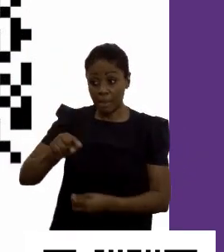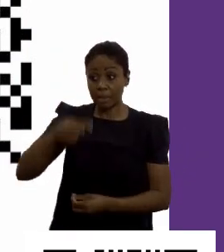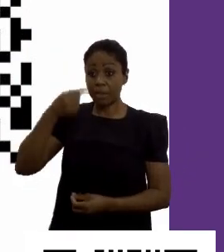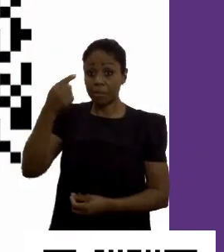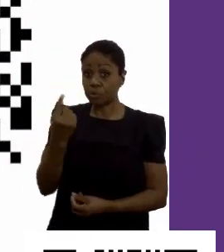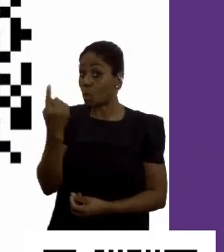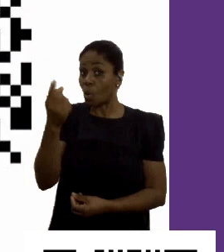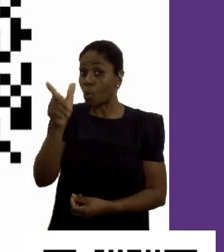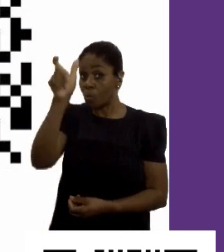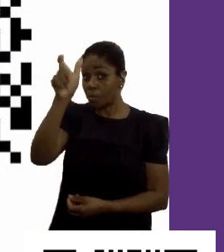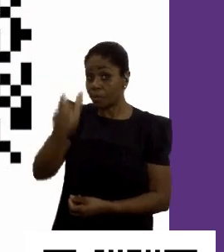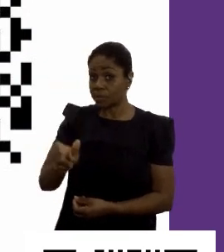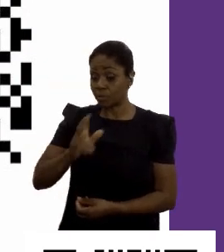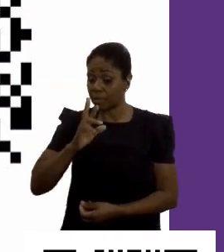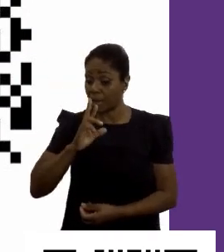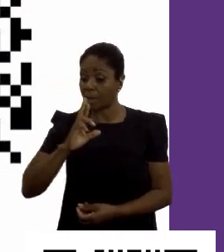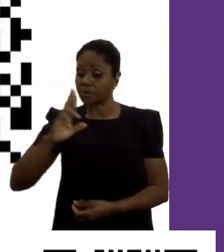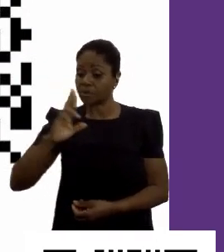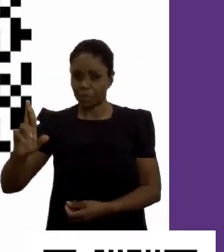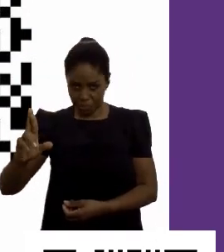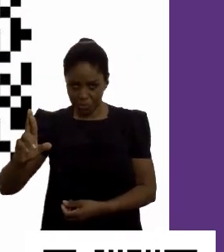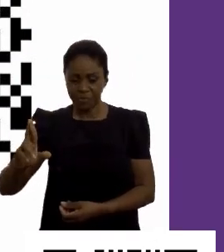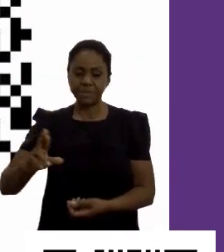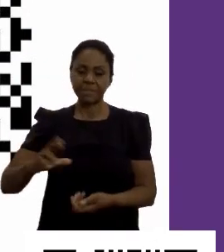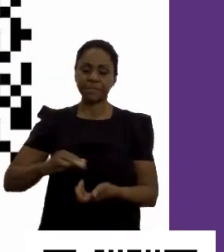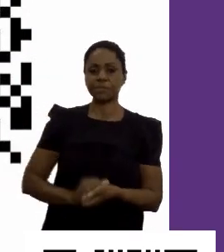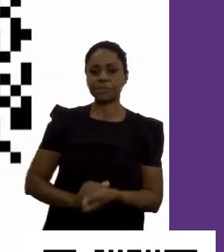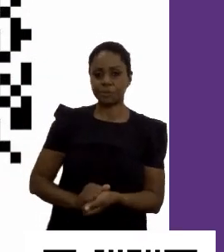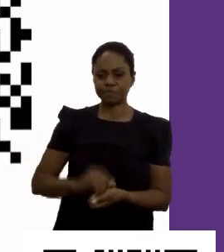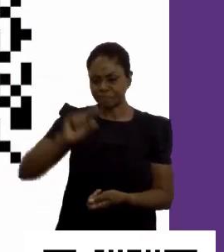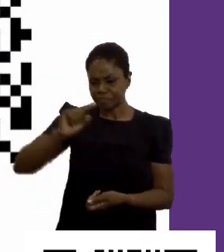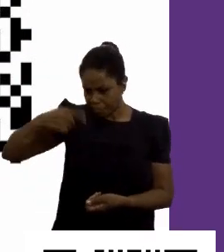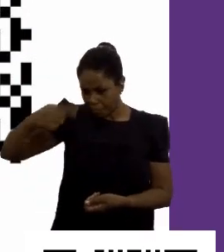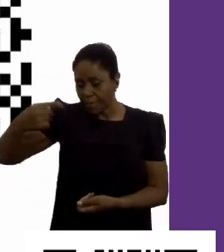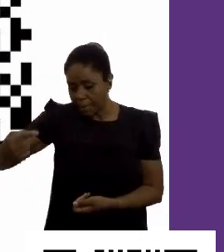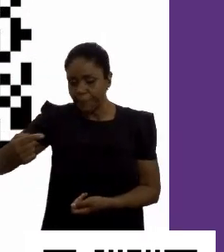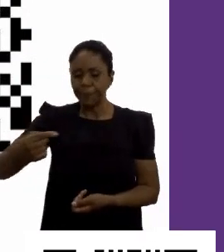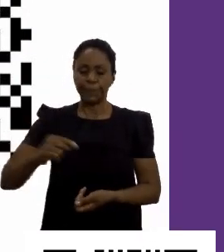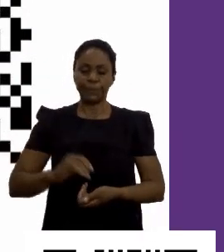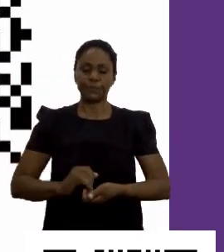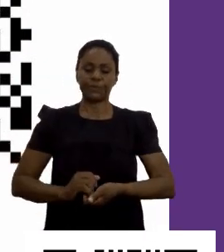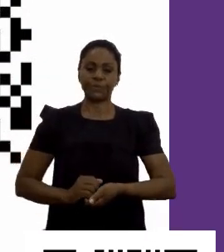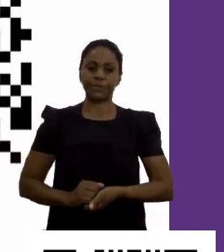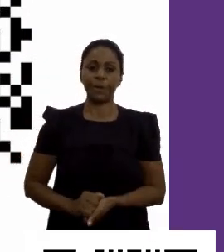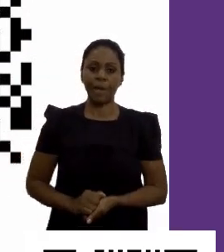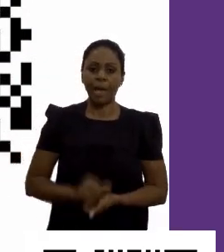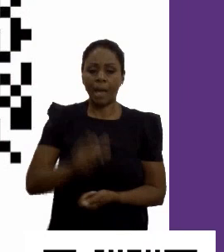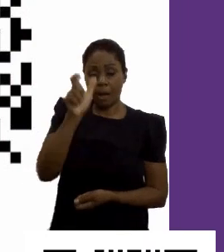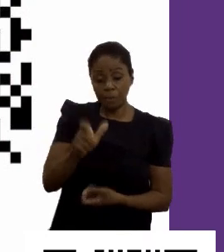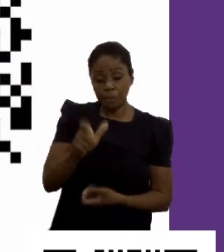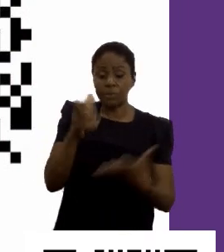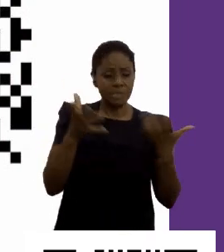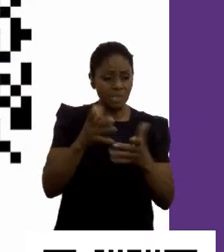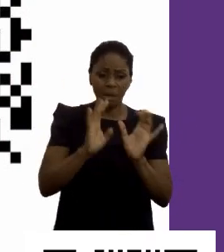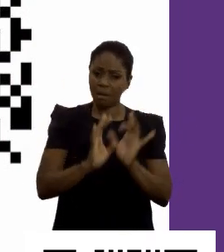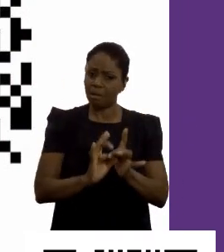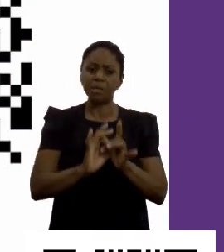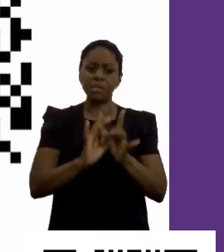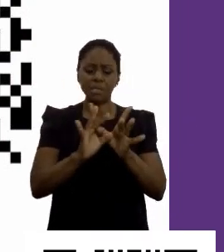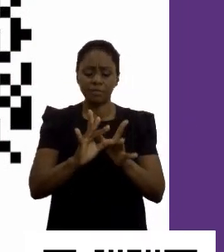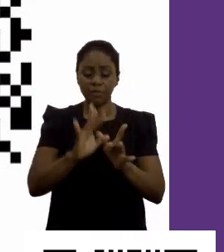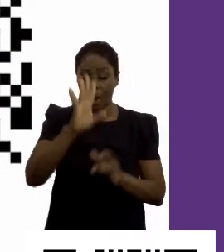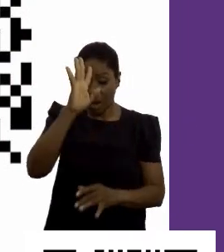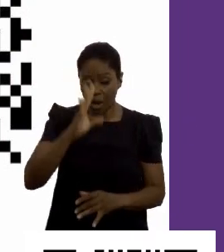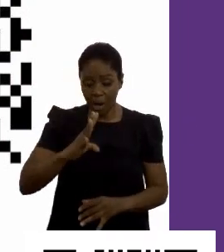entregar o relatório de vocês, tá? Provavelmente, um pouquinho depois aí. Tá legal? Então, quem quiser aí, fica à vontade de conhecer o seu perfil